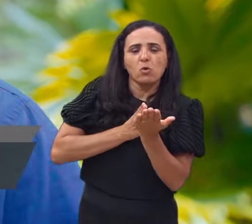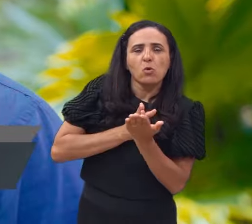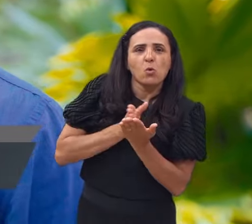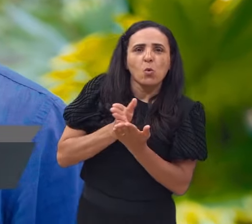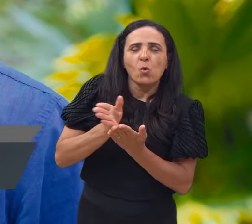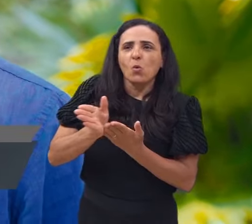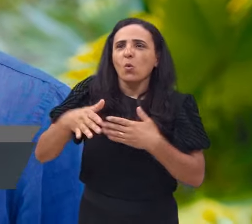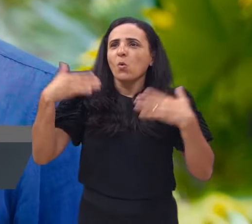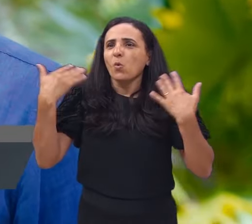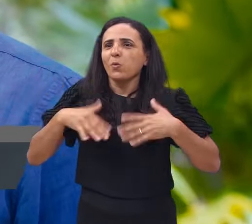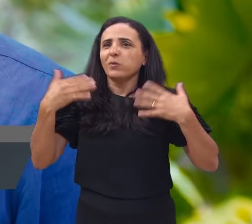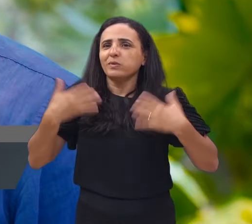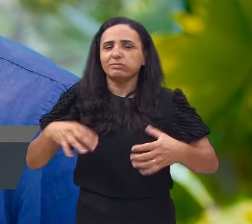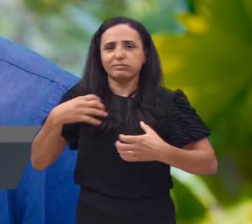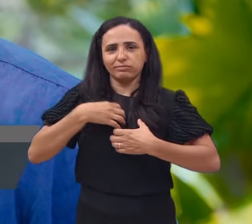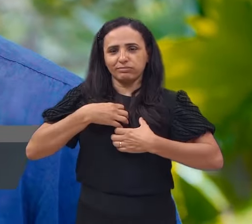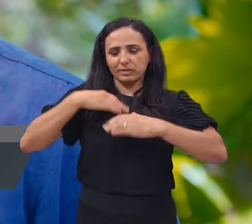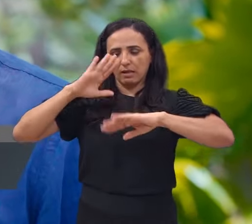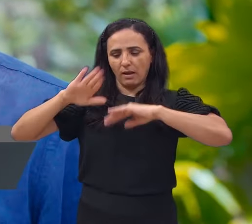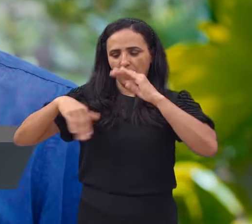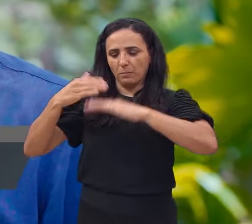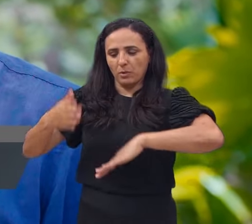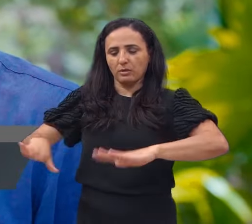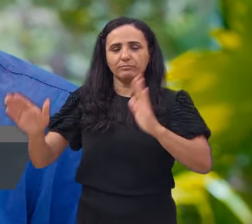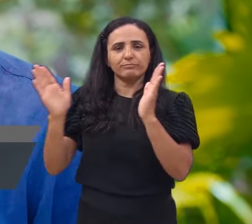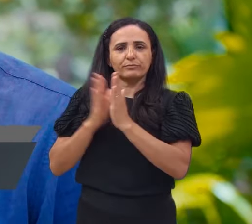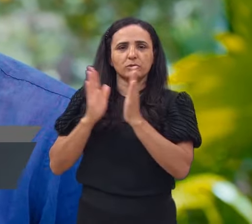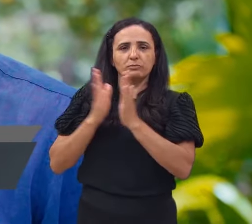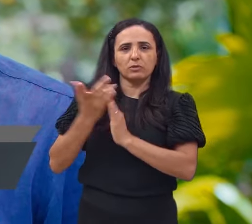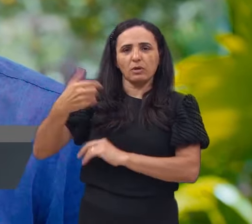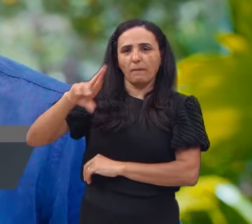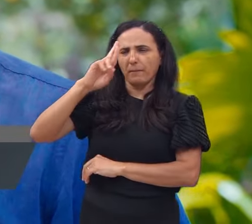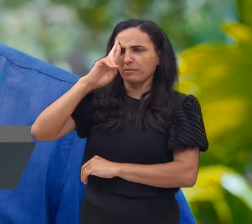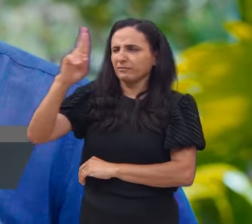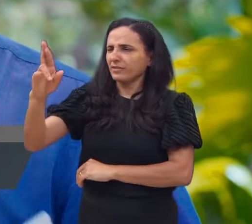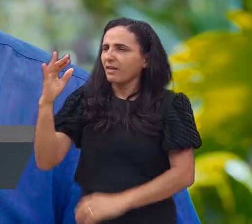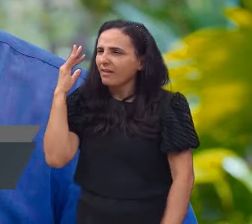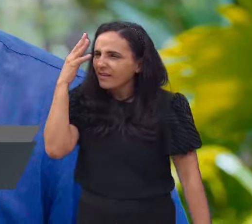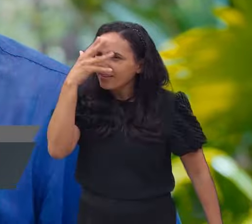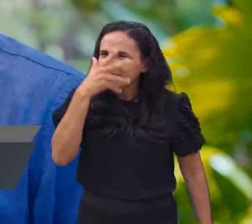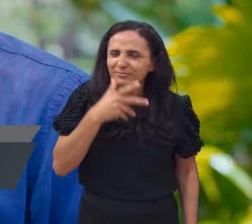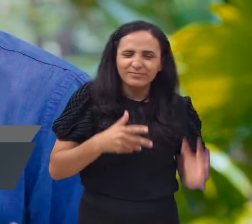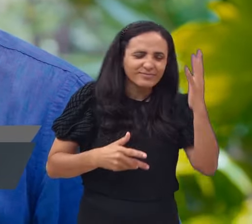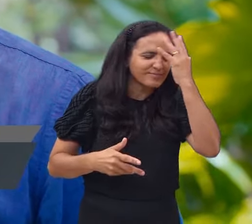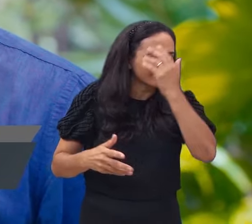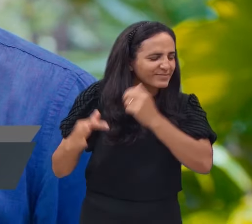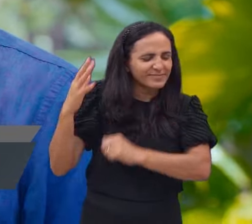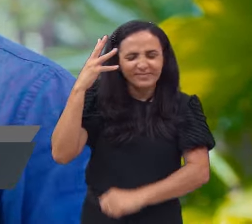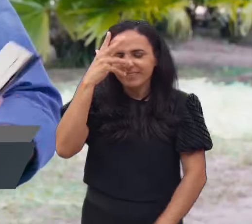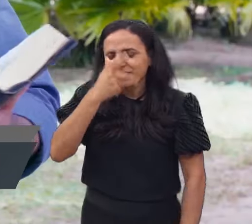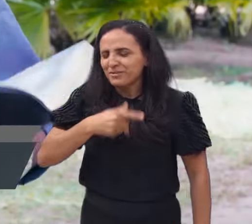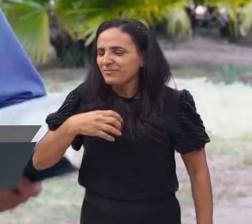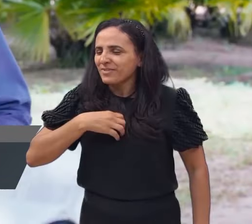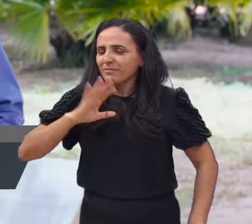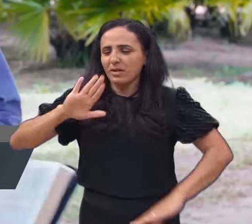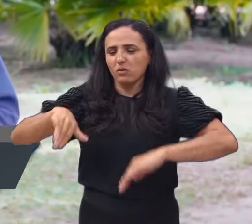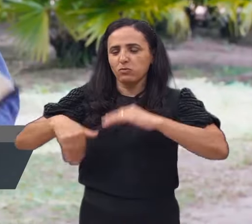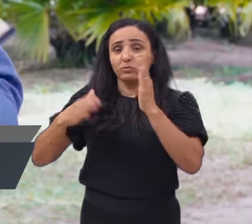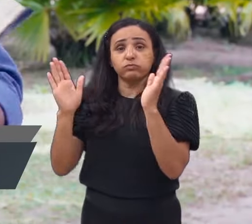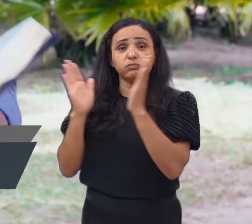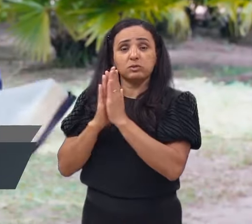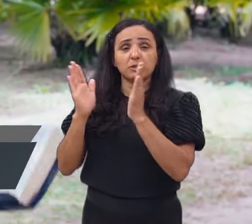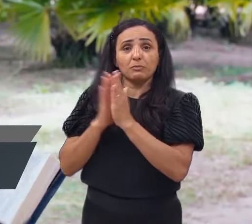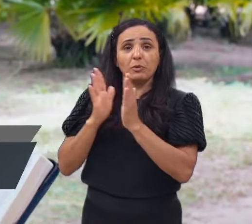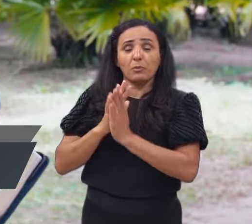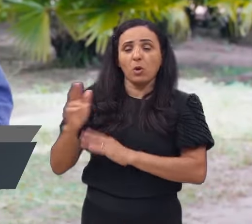torre forte, como diz a Escritura, torre forte é o nome do Senhor, o nome do Senhor é belo, o nome do Senhor é grande, o nome do Senhor é exaltado, o nome